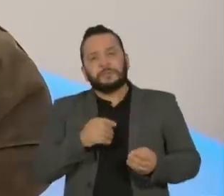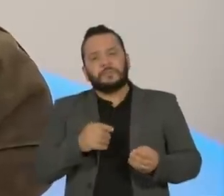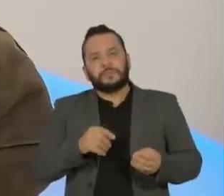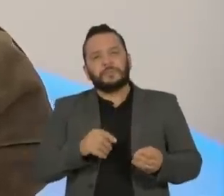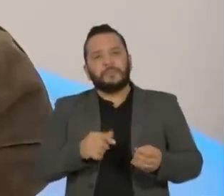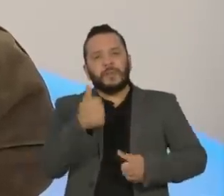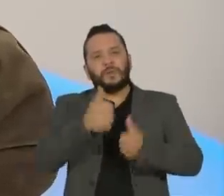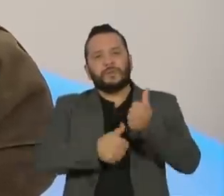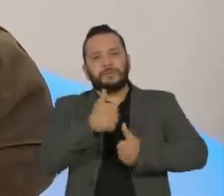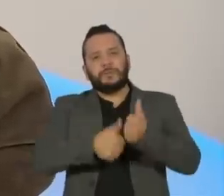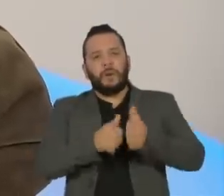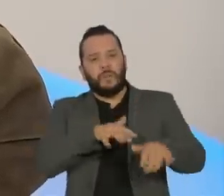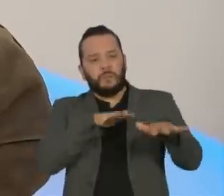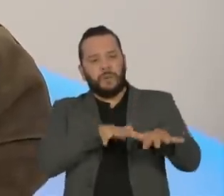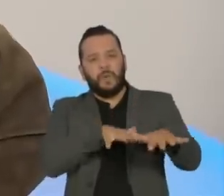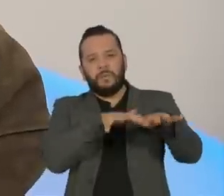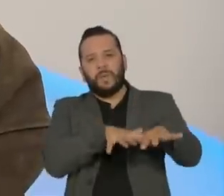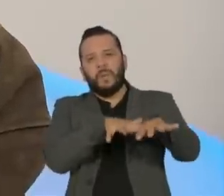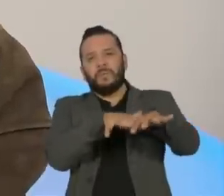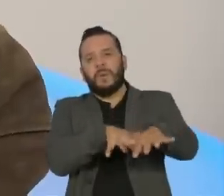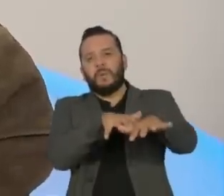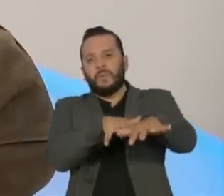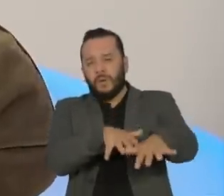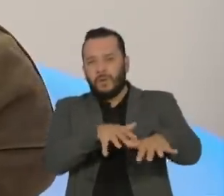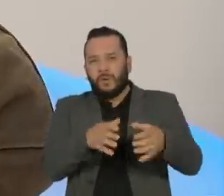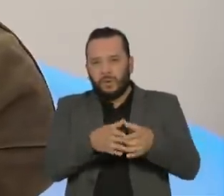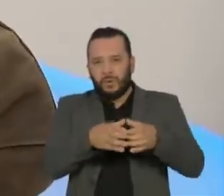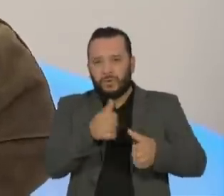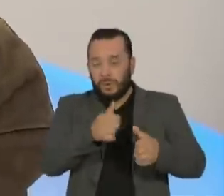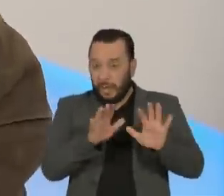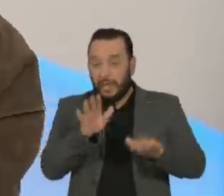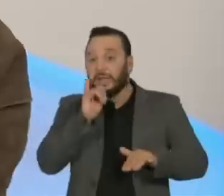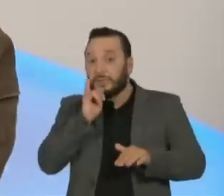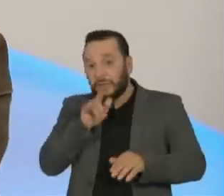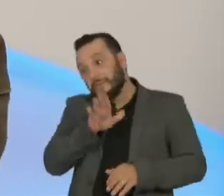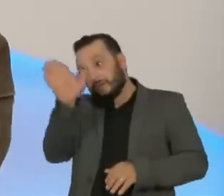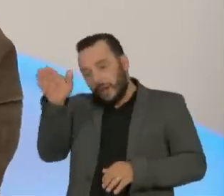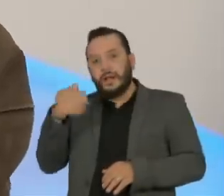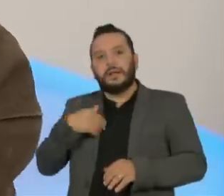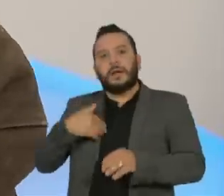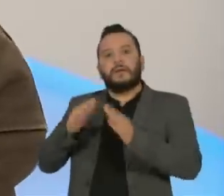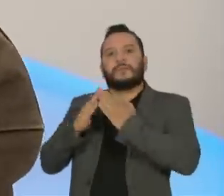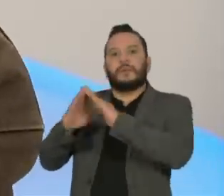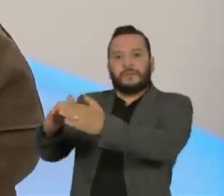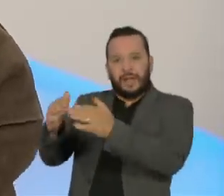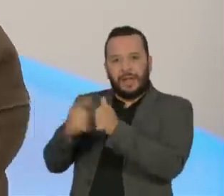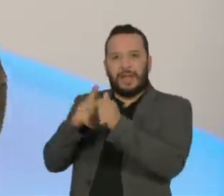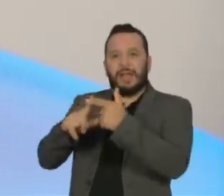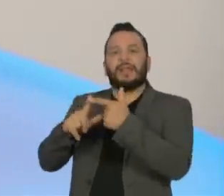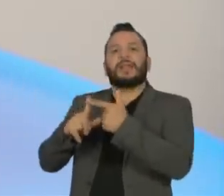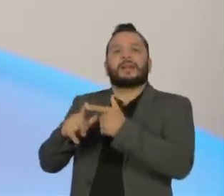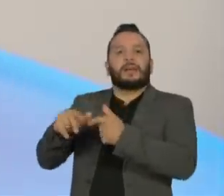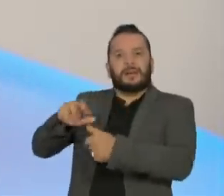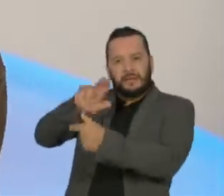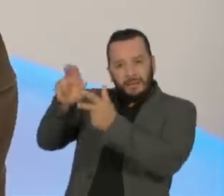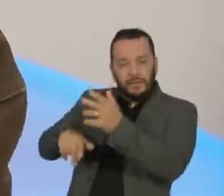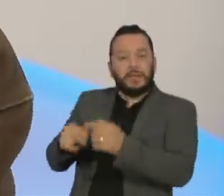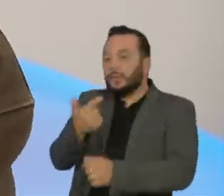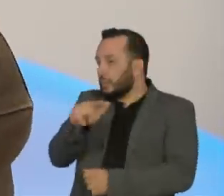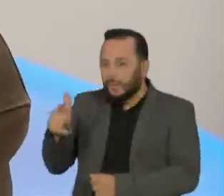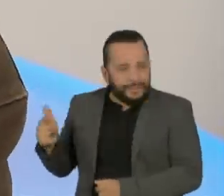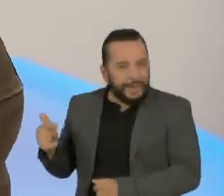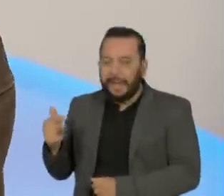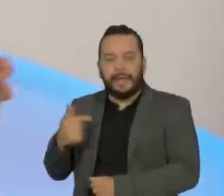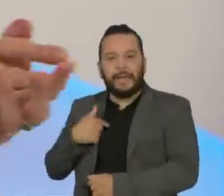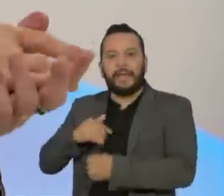rua, por um lado, por quê? Porque na verdade você vai para as favelas, nas comunidades, você não tem saneamento básico, você vai querer botar as pessoas em